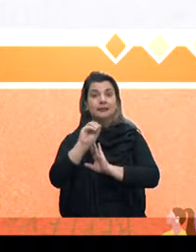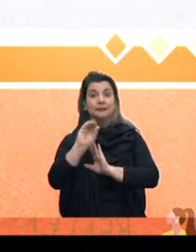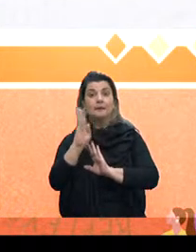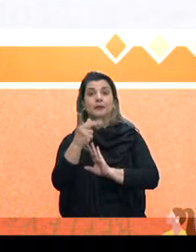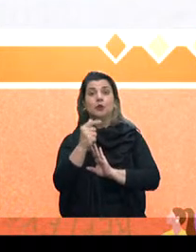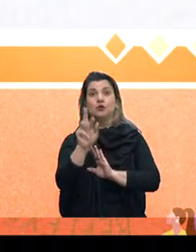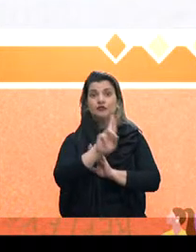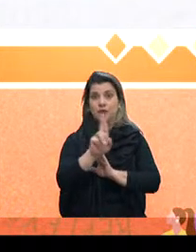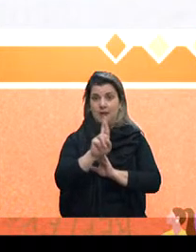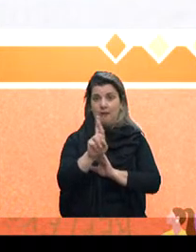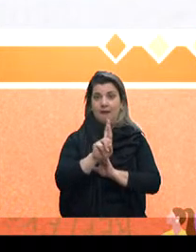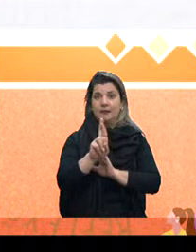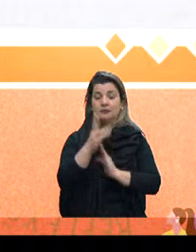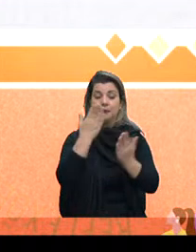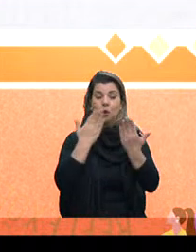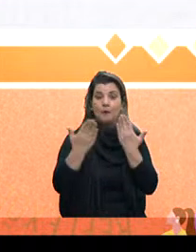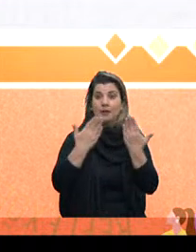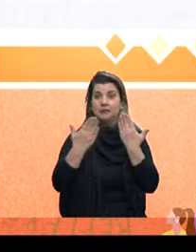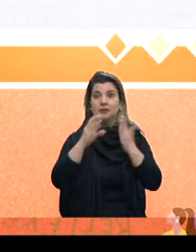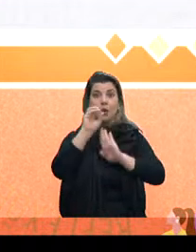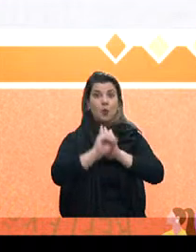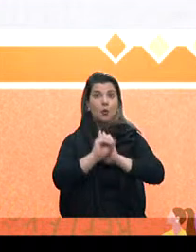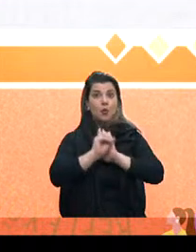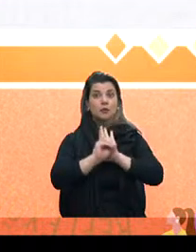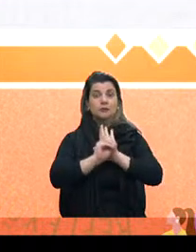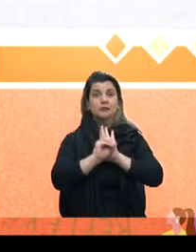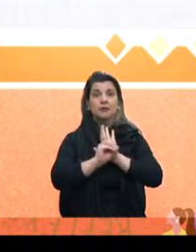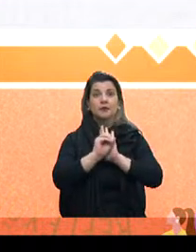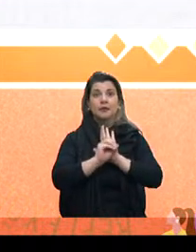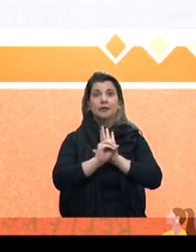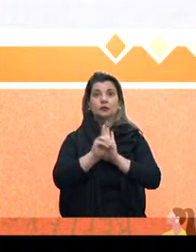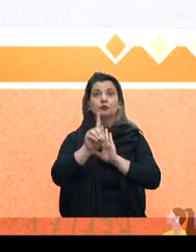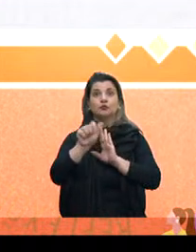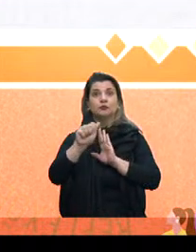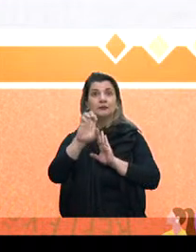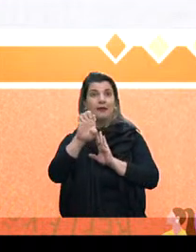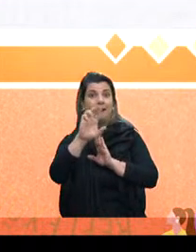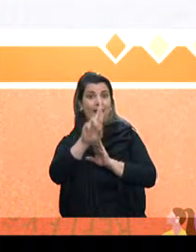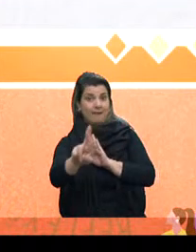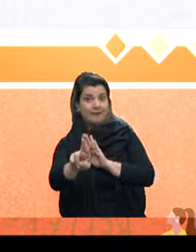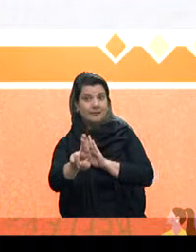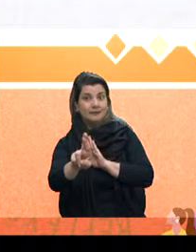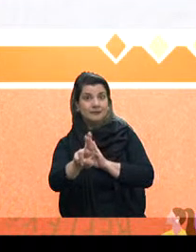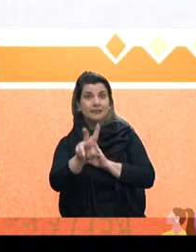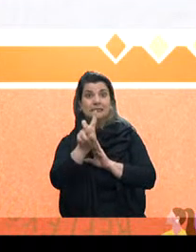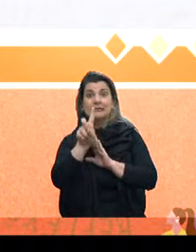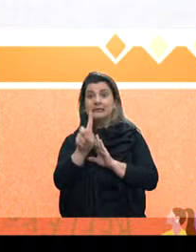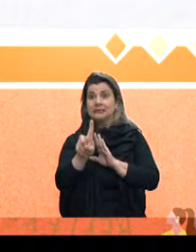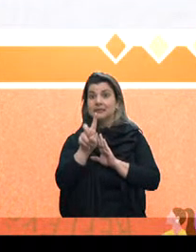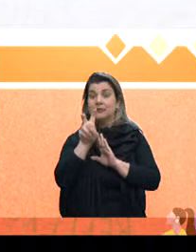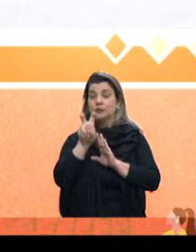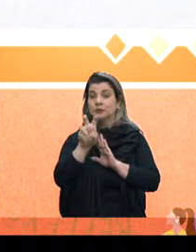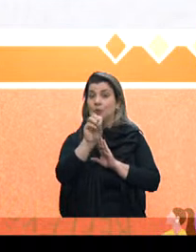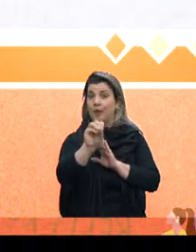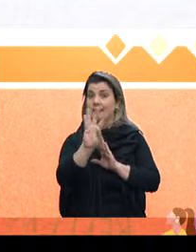reais, para fins de comparação, o orçamento ordinário do Daer é 150 milhões. Esse ano deve receber 1 bilhão e 300.